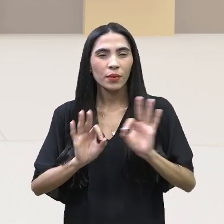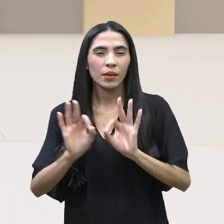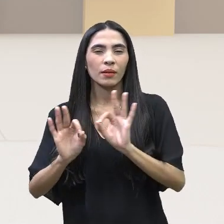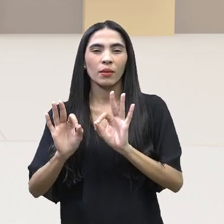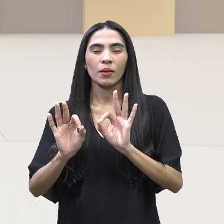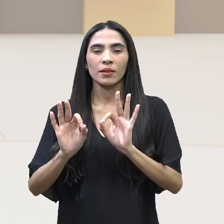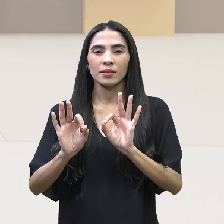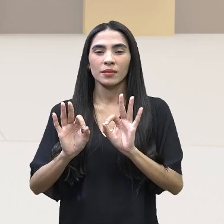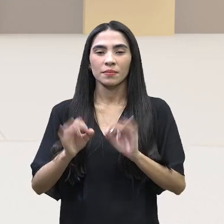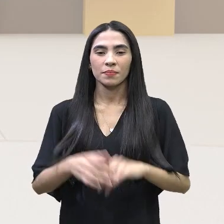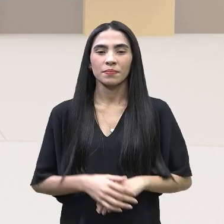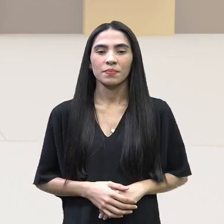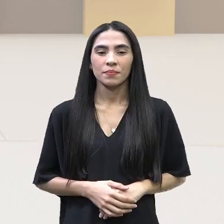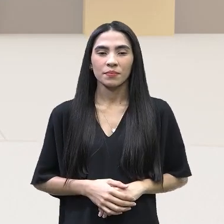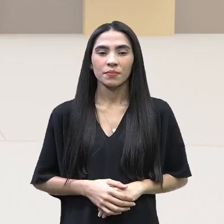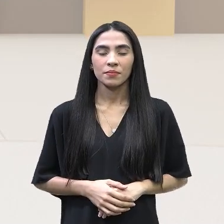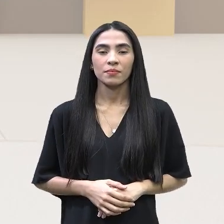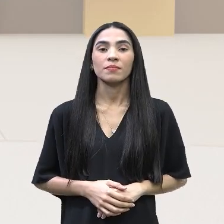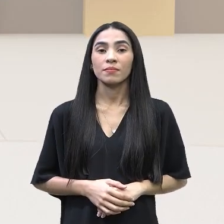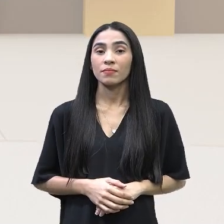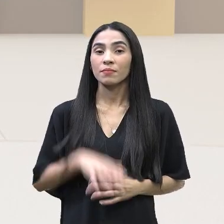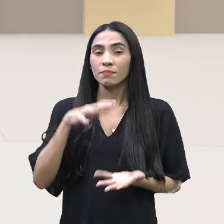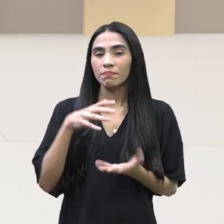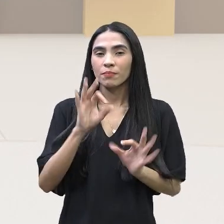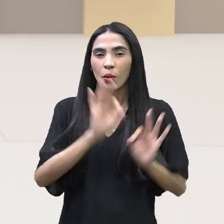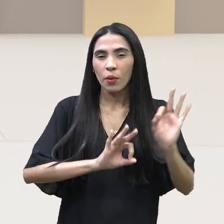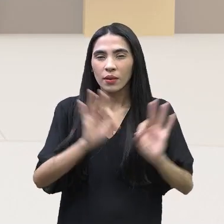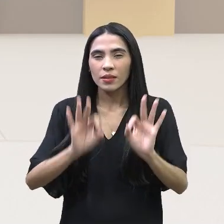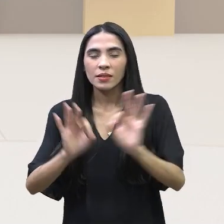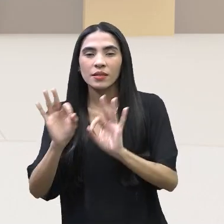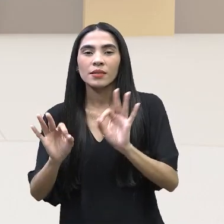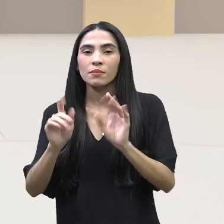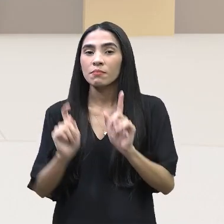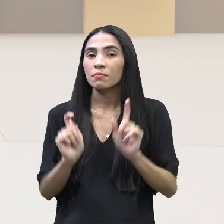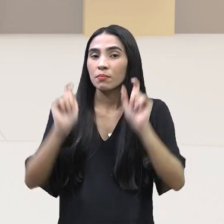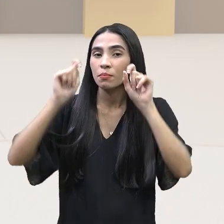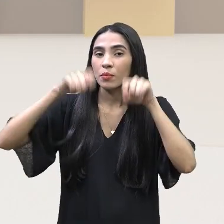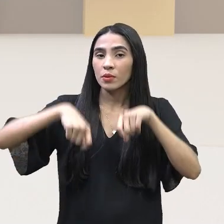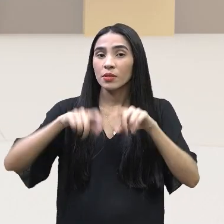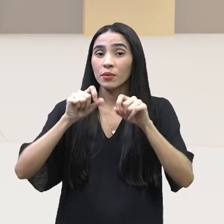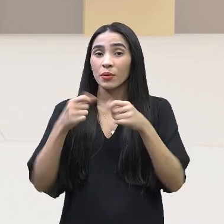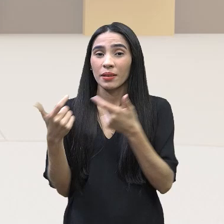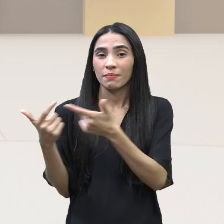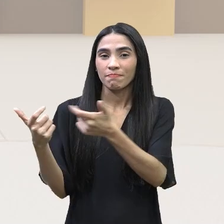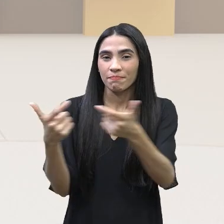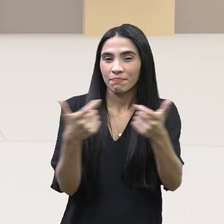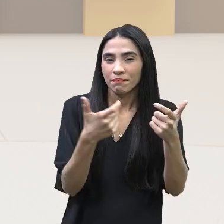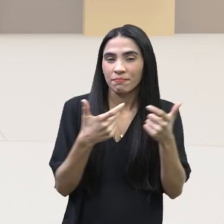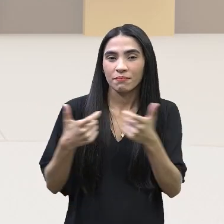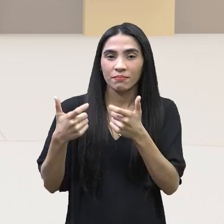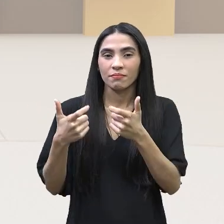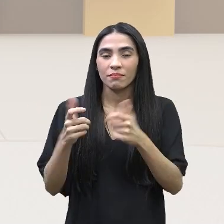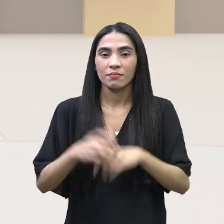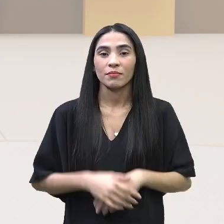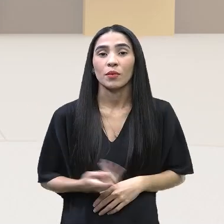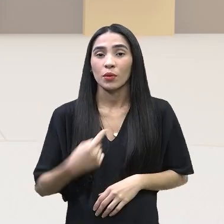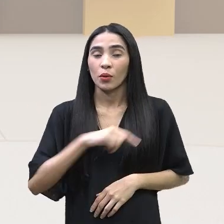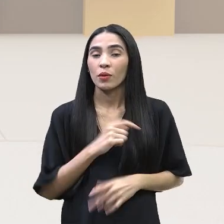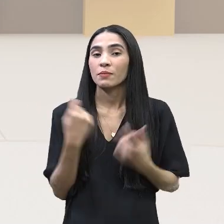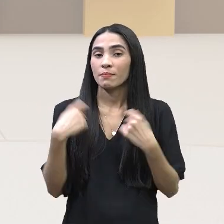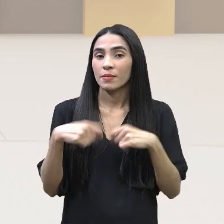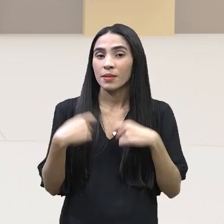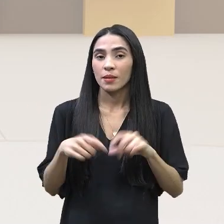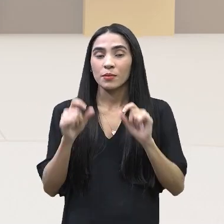vamos colocar isso entre aspas, tá? Nos preparando para uma possível grande guerra. Então, nós precisamos, mais do que